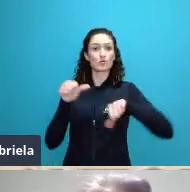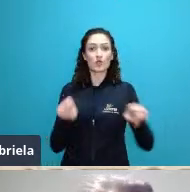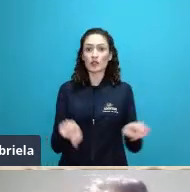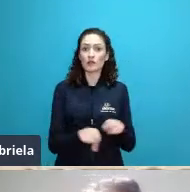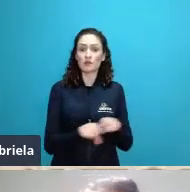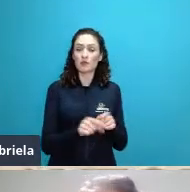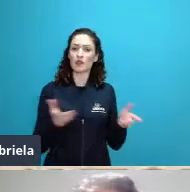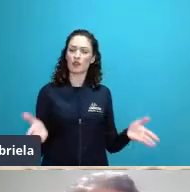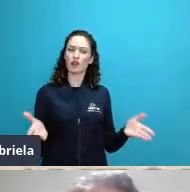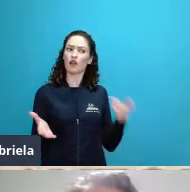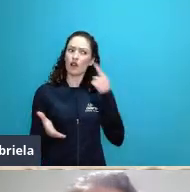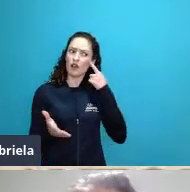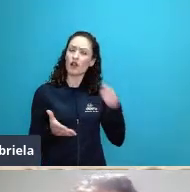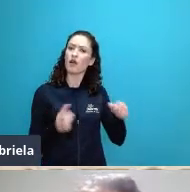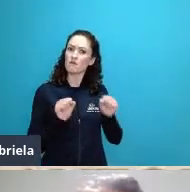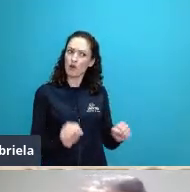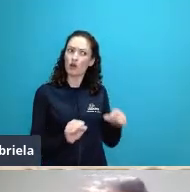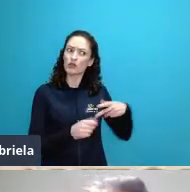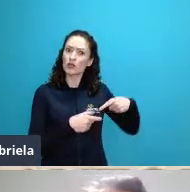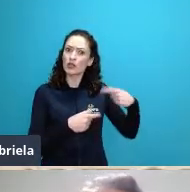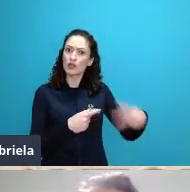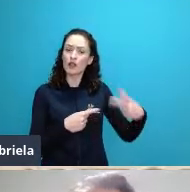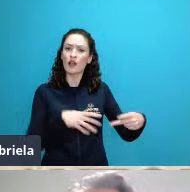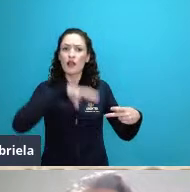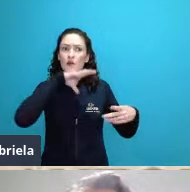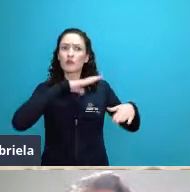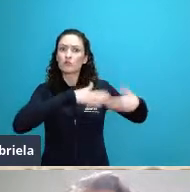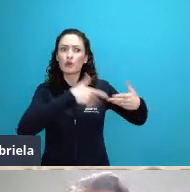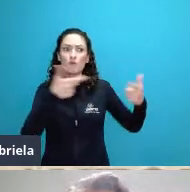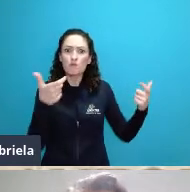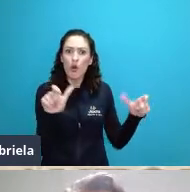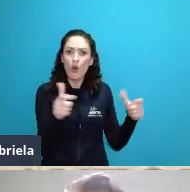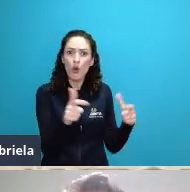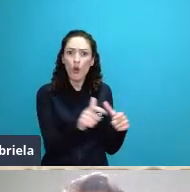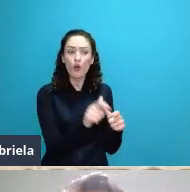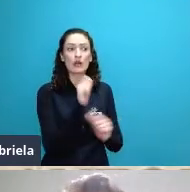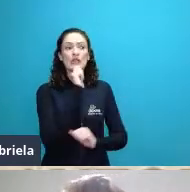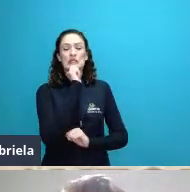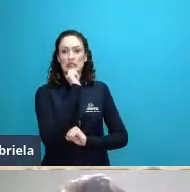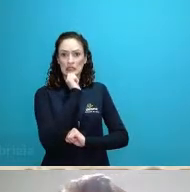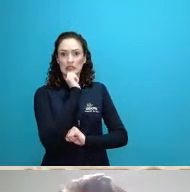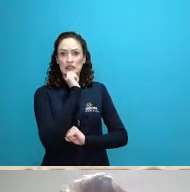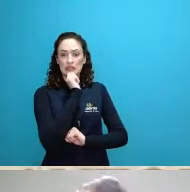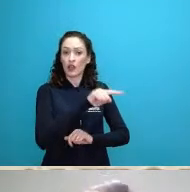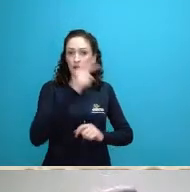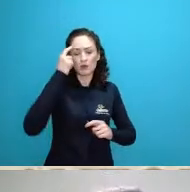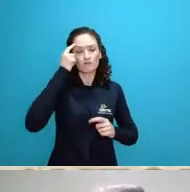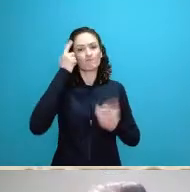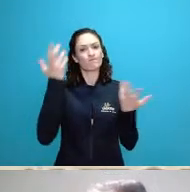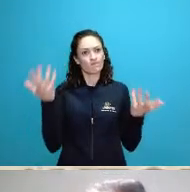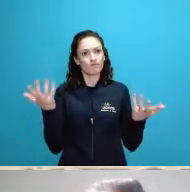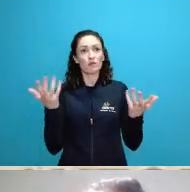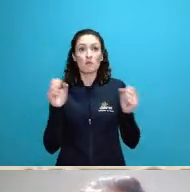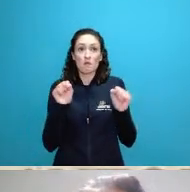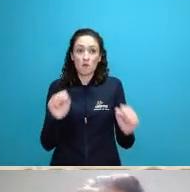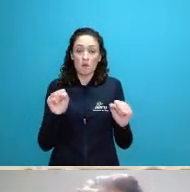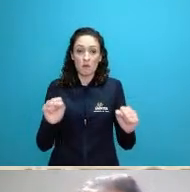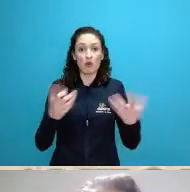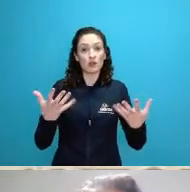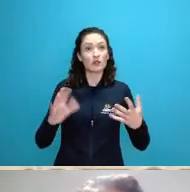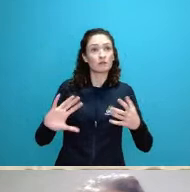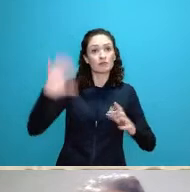levando ou não a extinção. E isso se tornou muito importante pensando principalmente que as mudanças ambientais mais